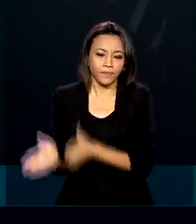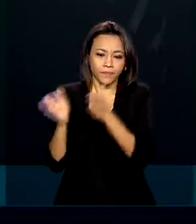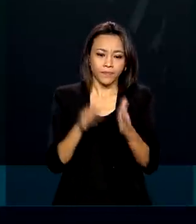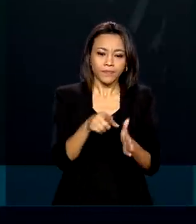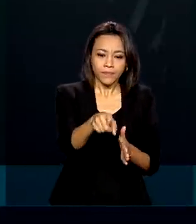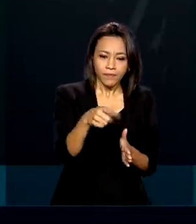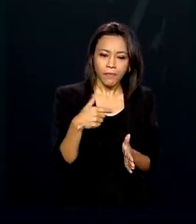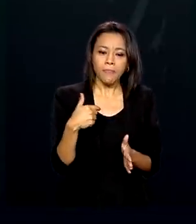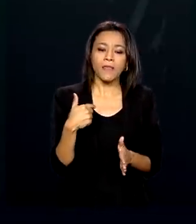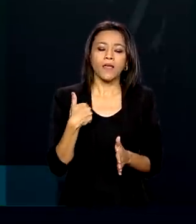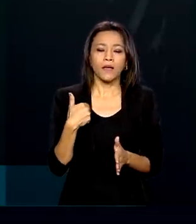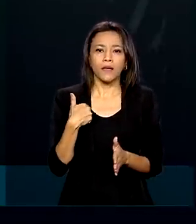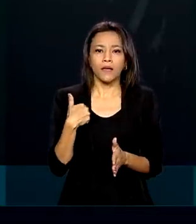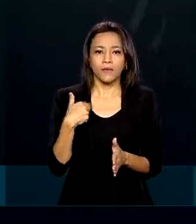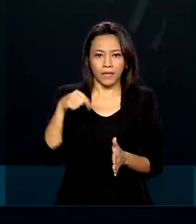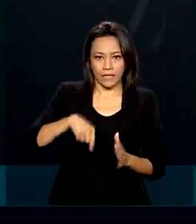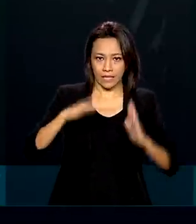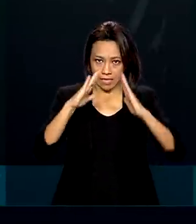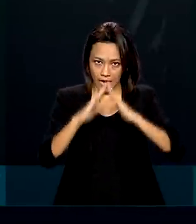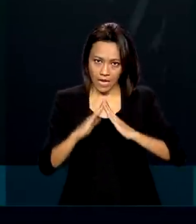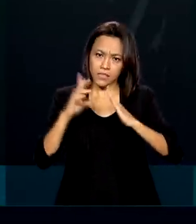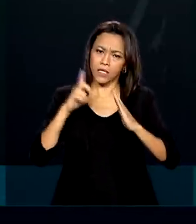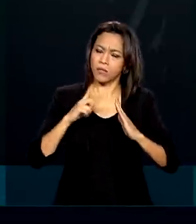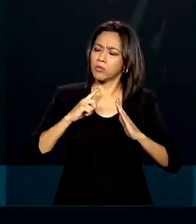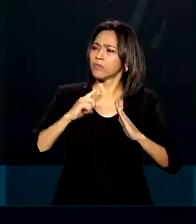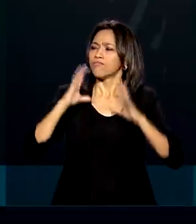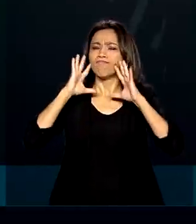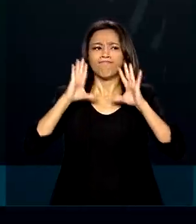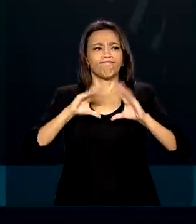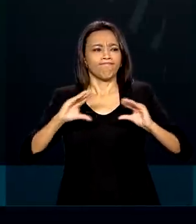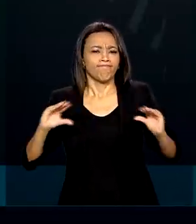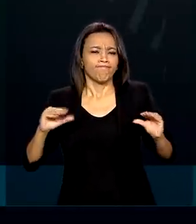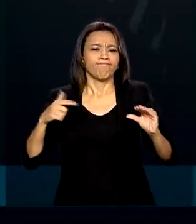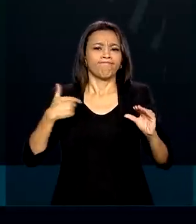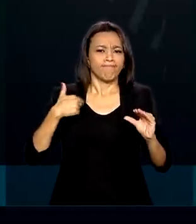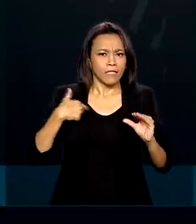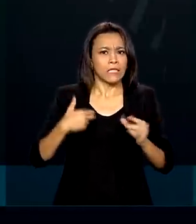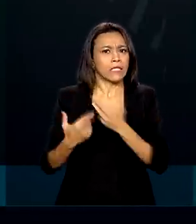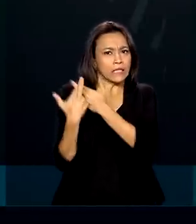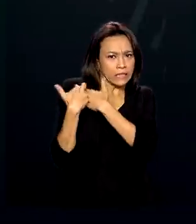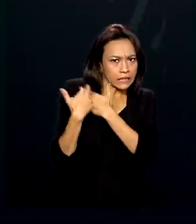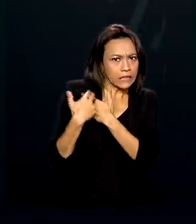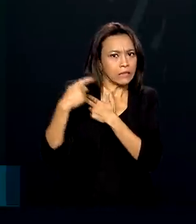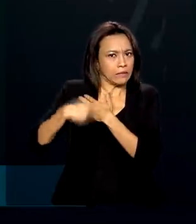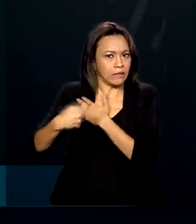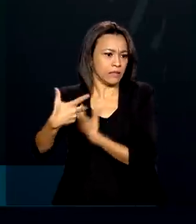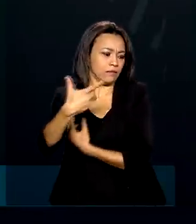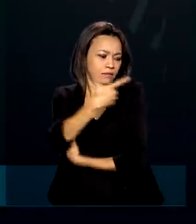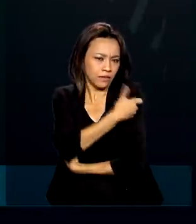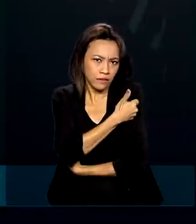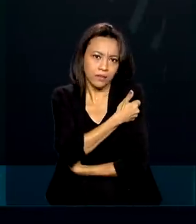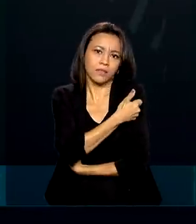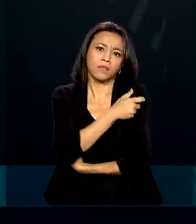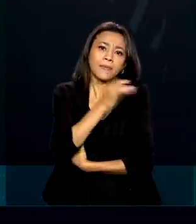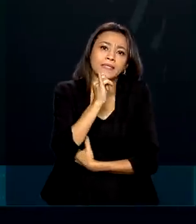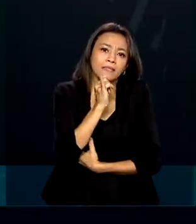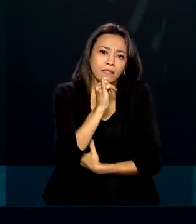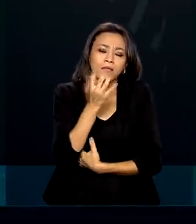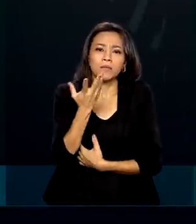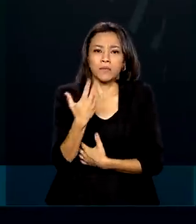conversado aqui em casa. A gente tem tranquilidade e responsabilidade de dar a vacinação. Eu tenho exemplos